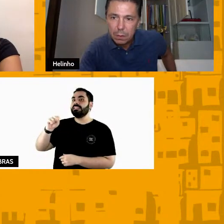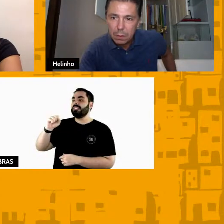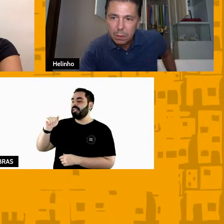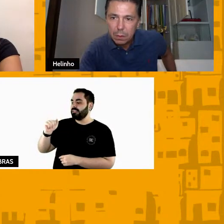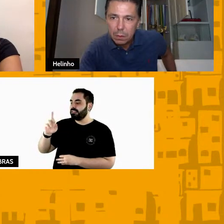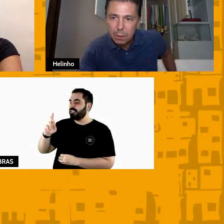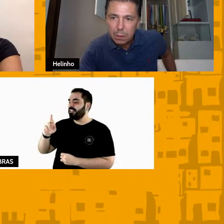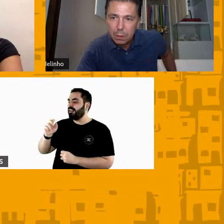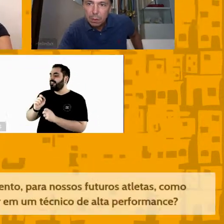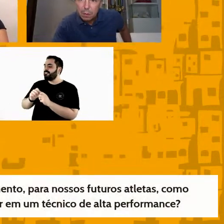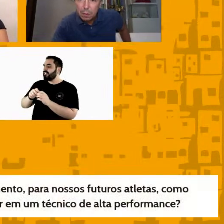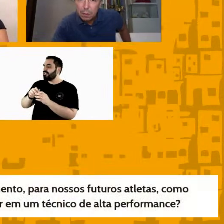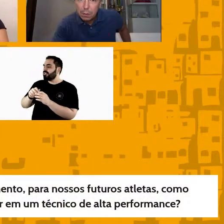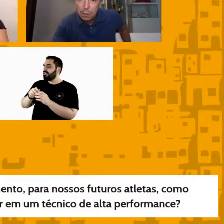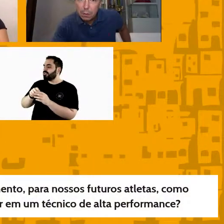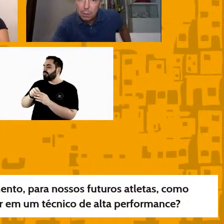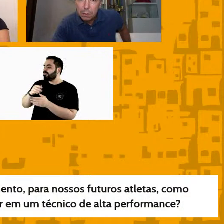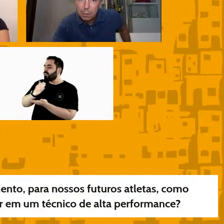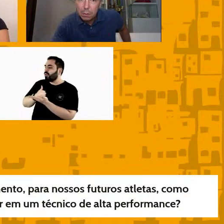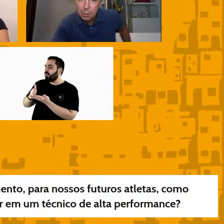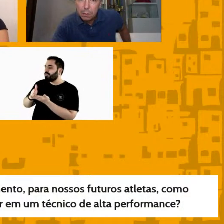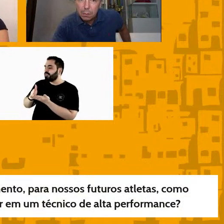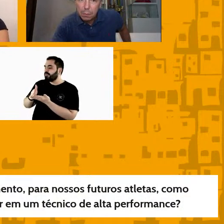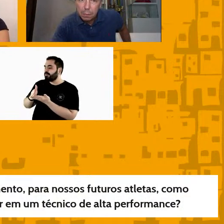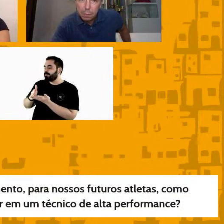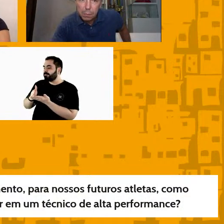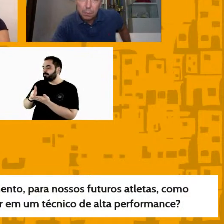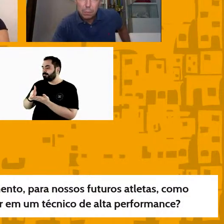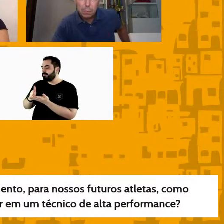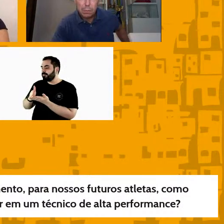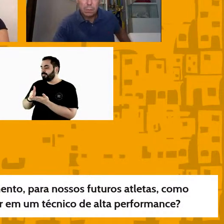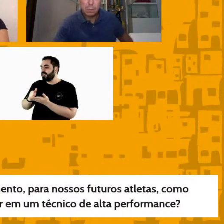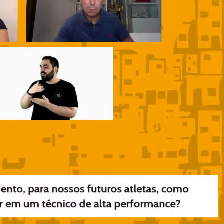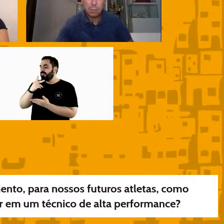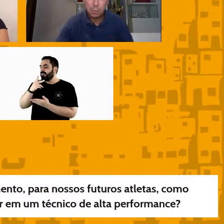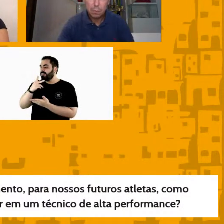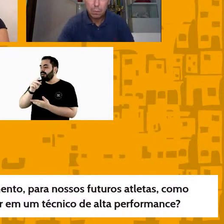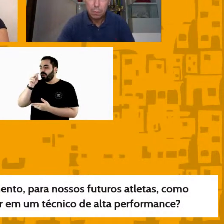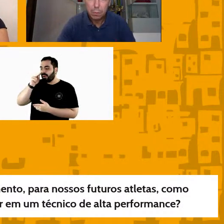mais para o finalmente mesmo deve aparecer aí